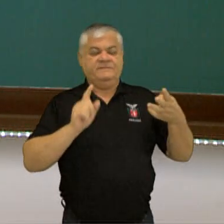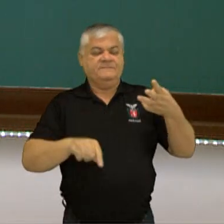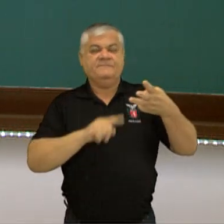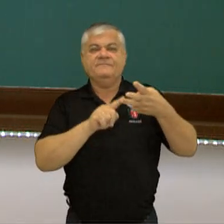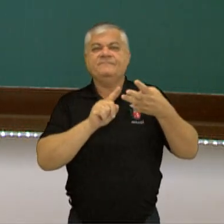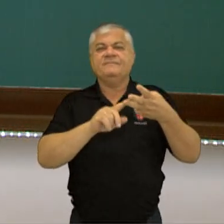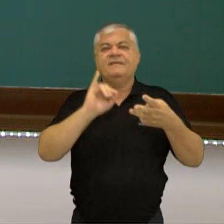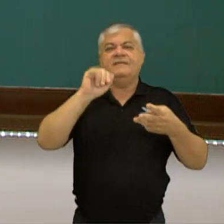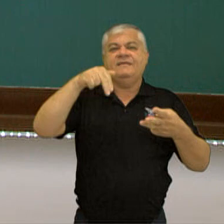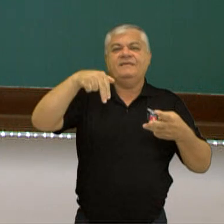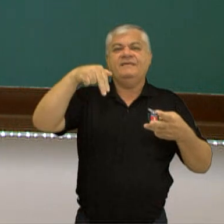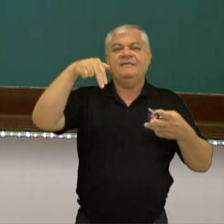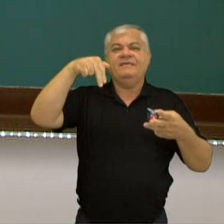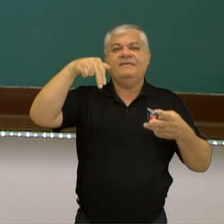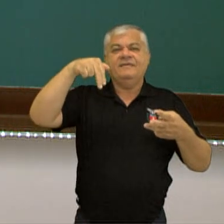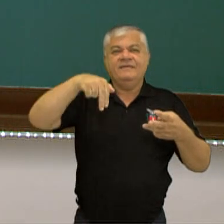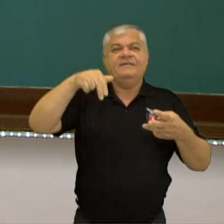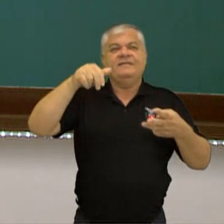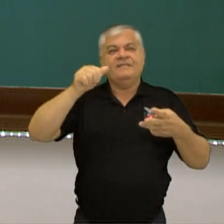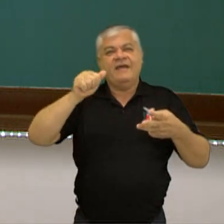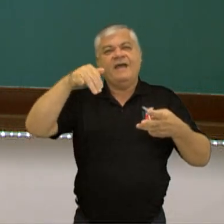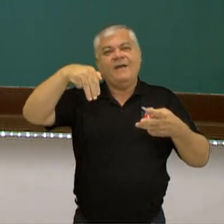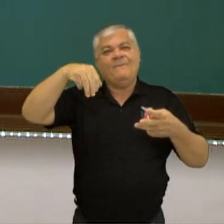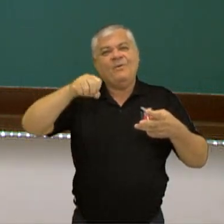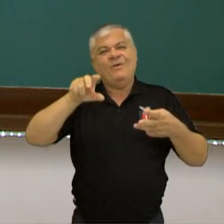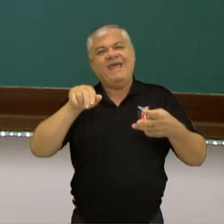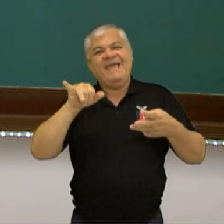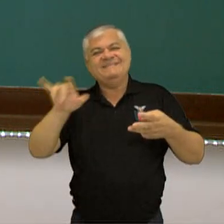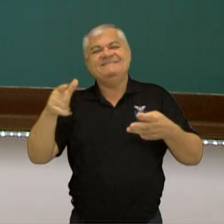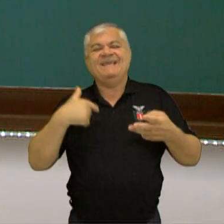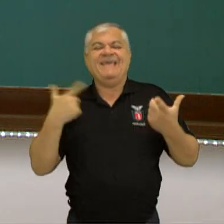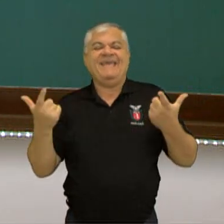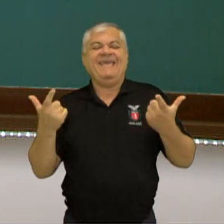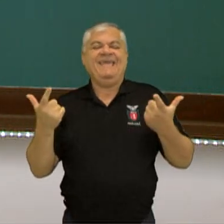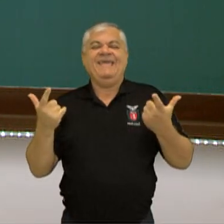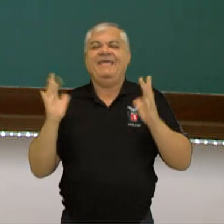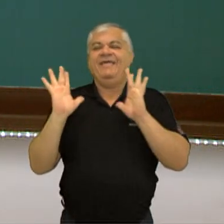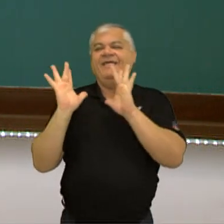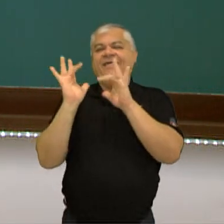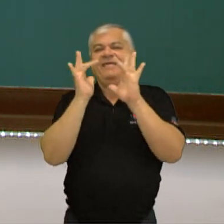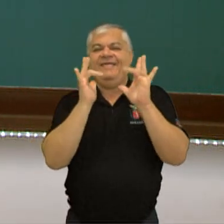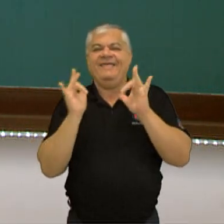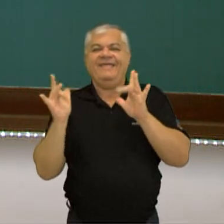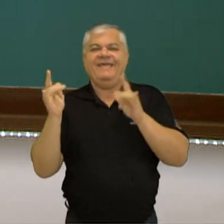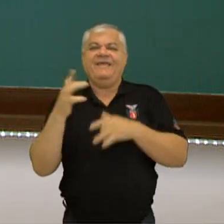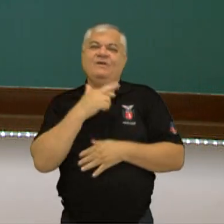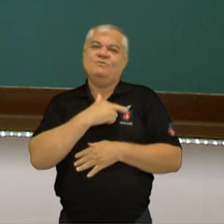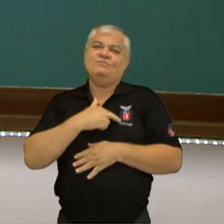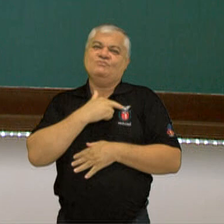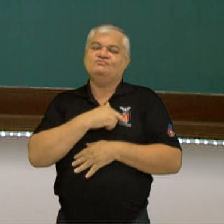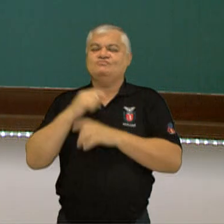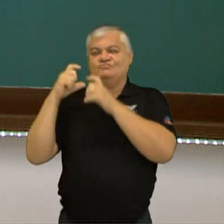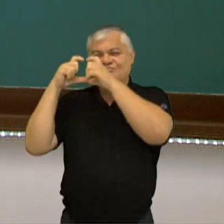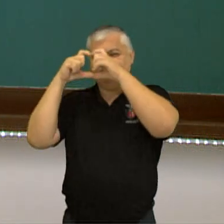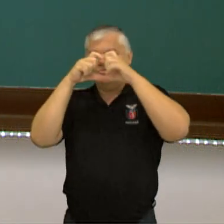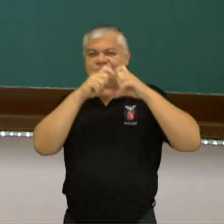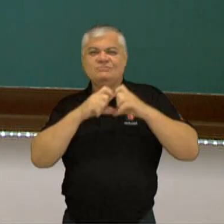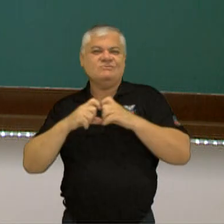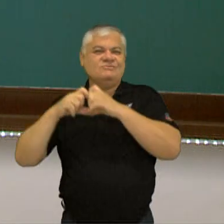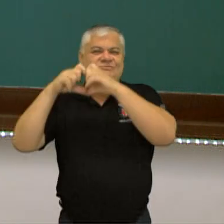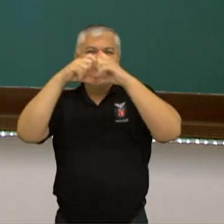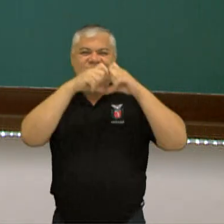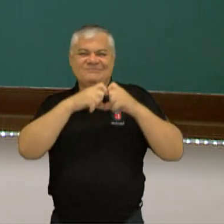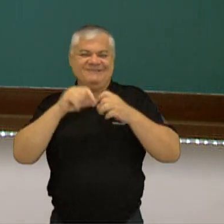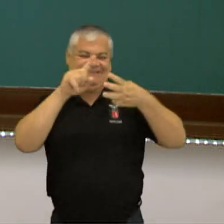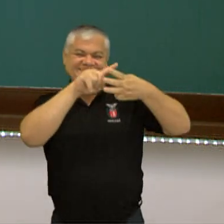namorados, que são as pessoas apaixonadas, aqueles belancólicos, né? E dentro disso a gente vai ter